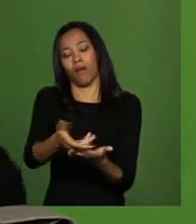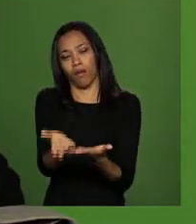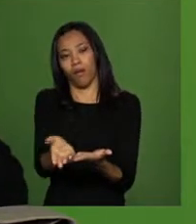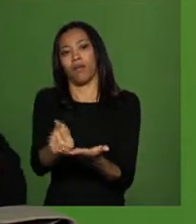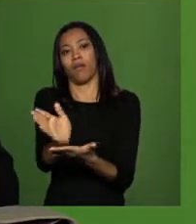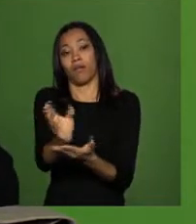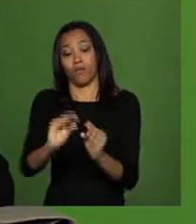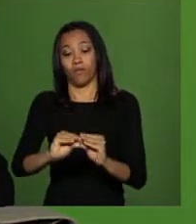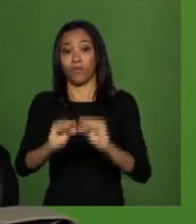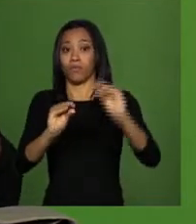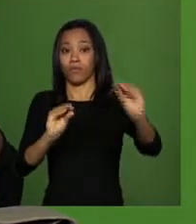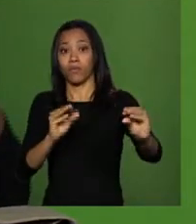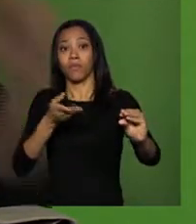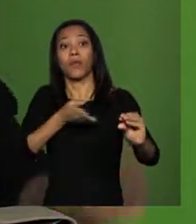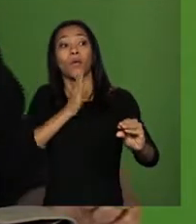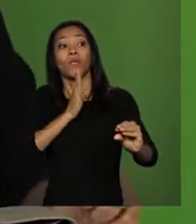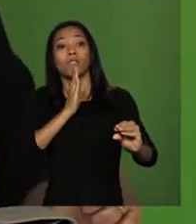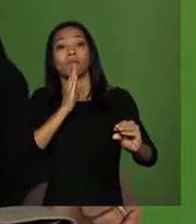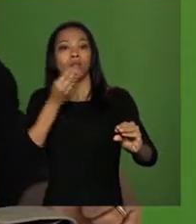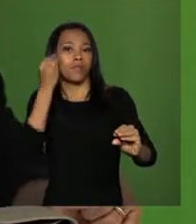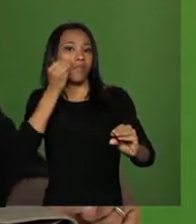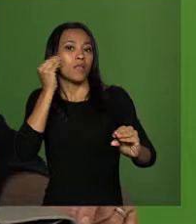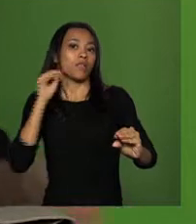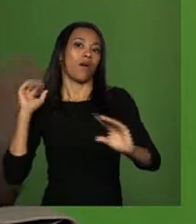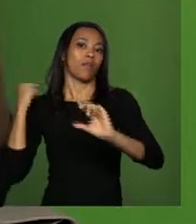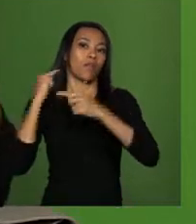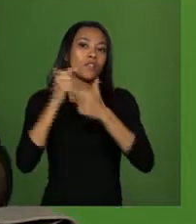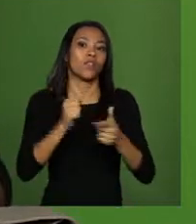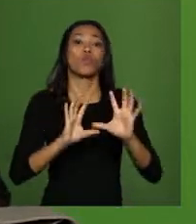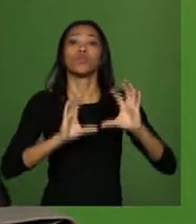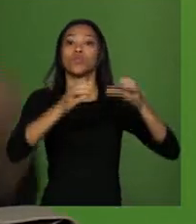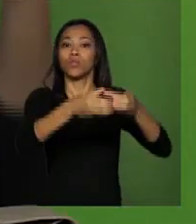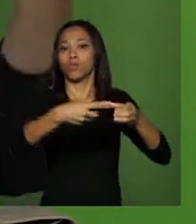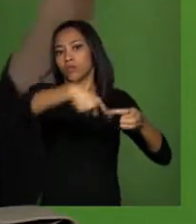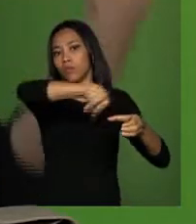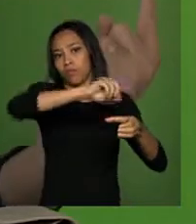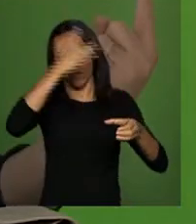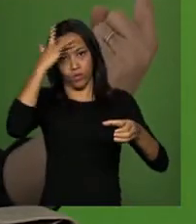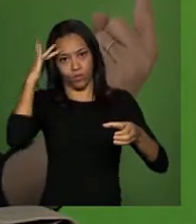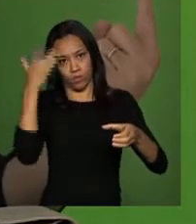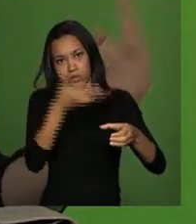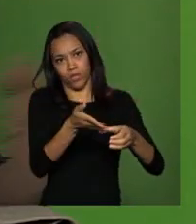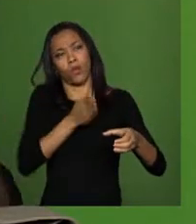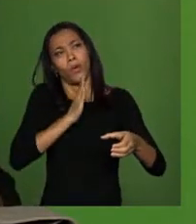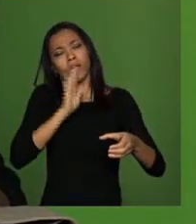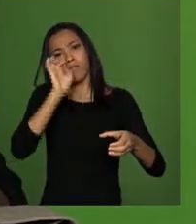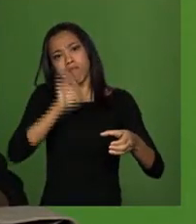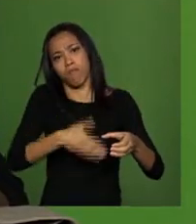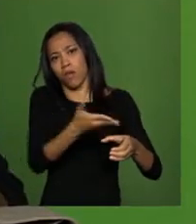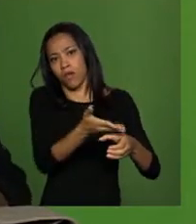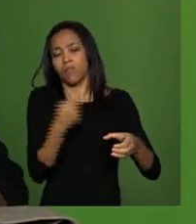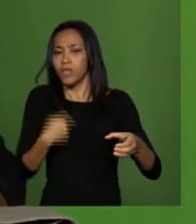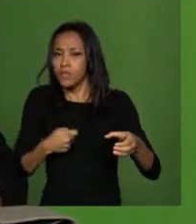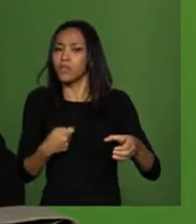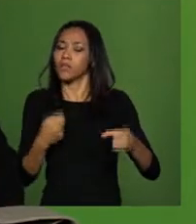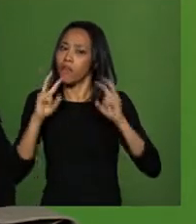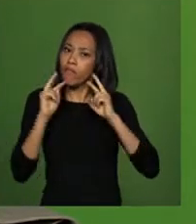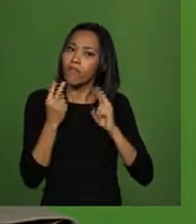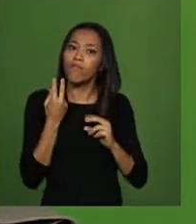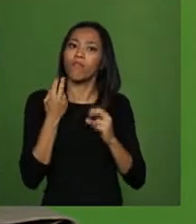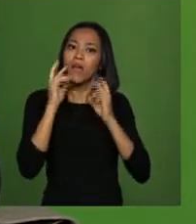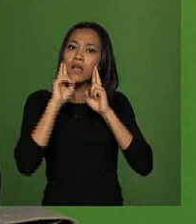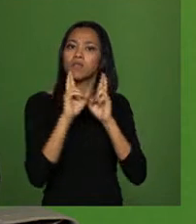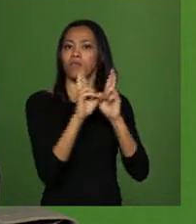Pela primeira vez eu tenho uma lei que te define claramente que o acesso ao conhecimento tradicional tem que ser reconhecido e